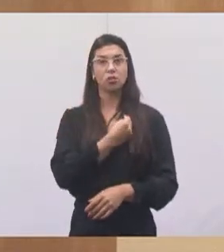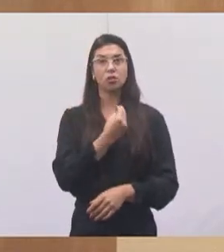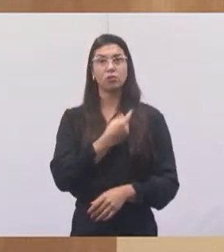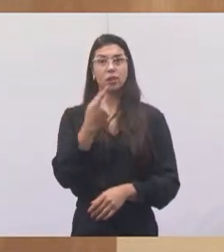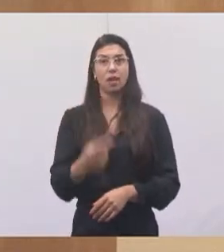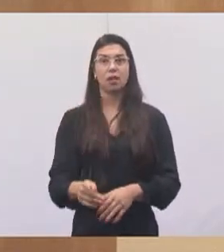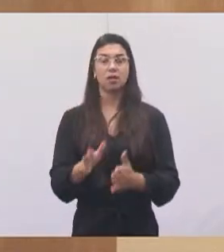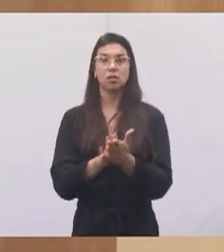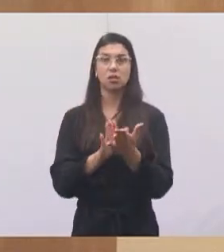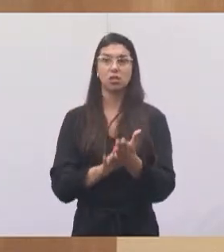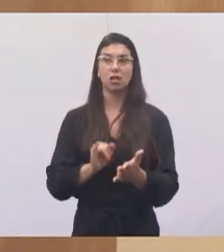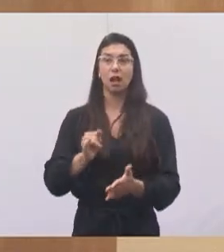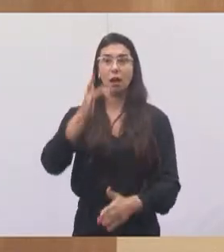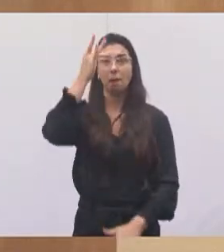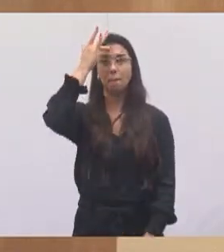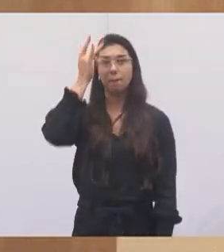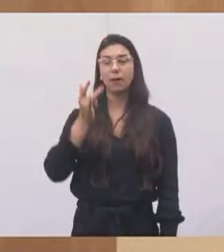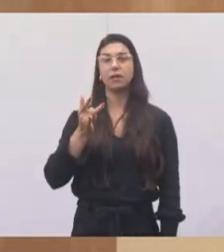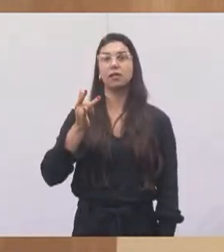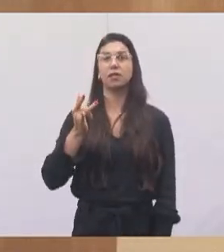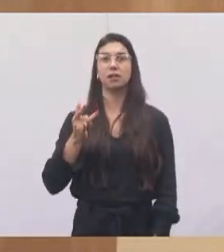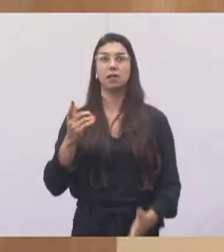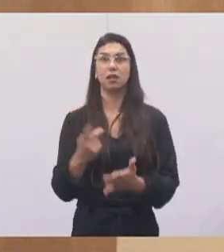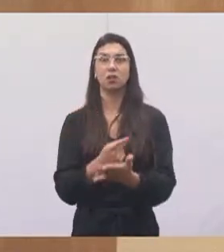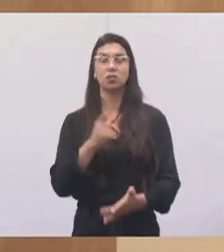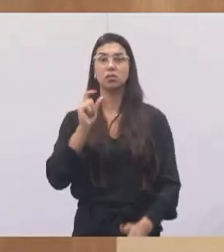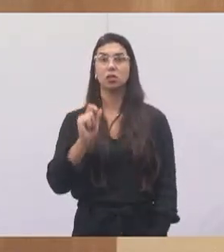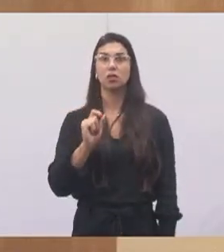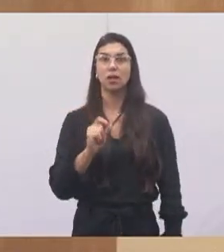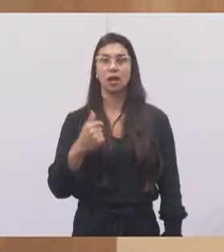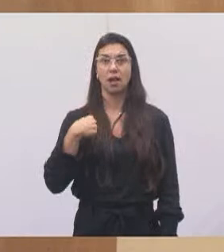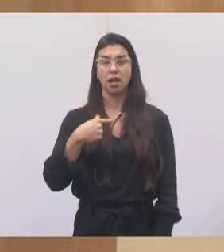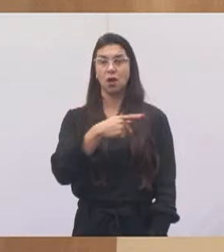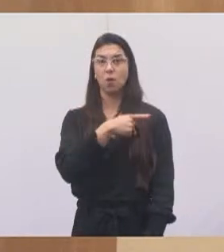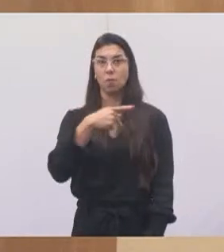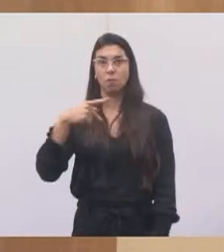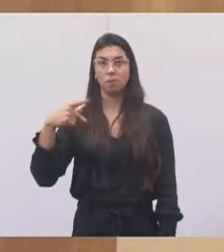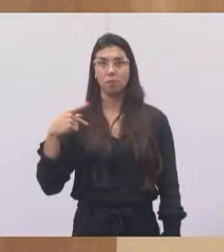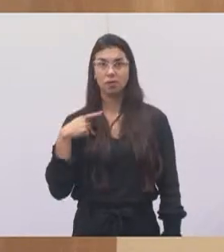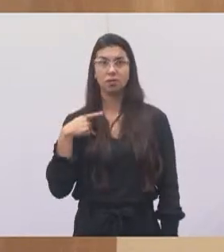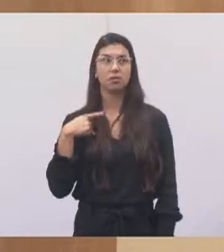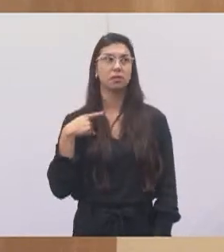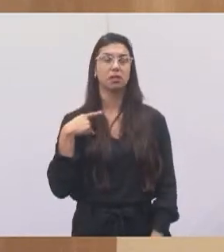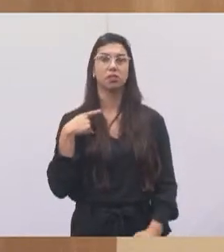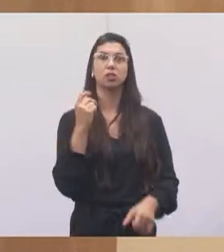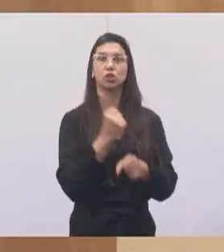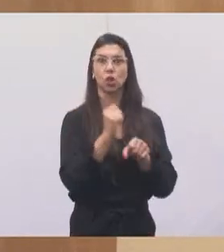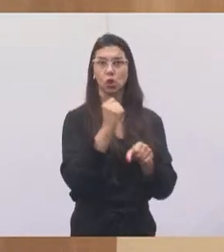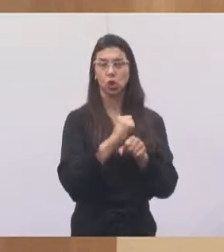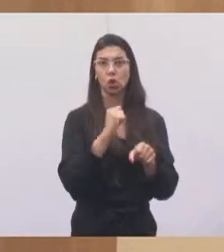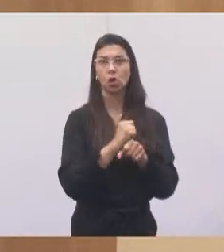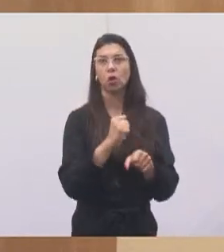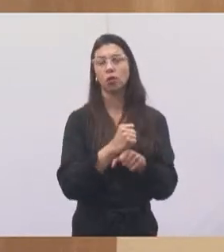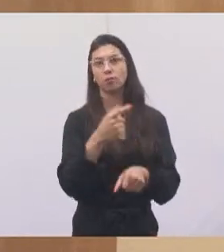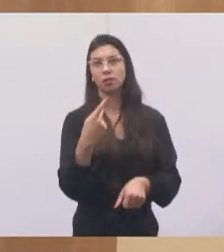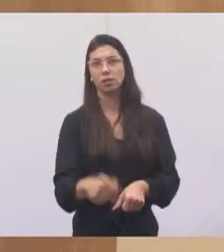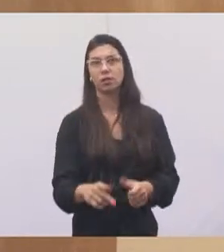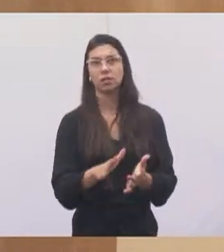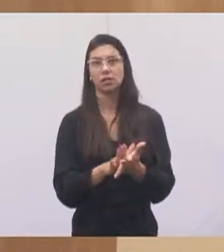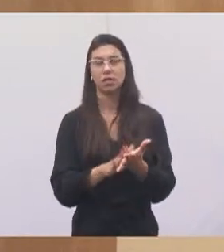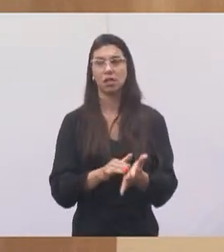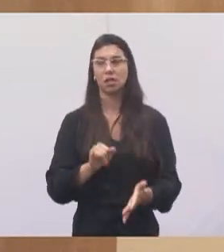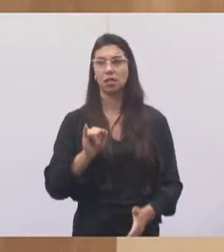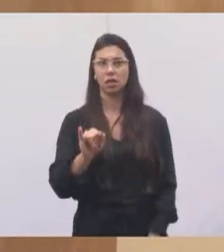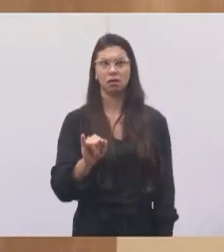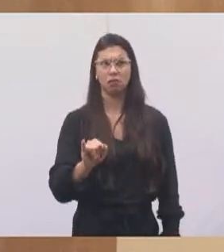os vereadores aqui. Amanhã, eu sou o presidente da comissão de obras, amanhã a gente vai estar fazendo audiência